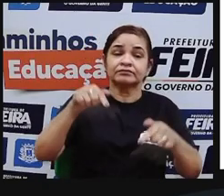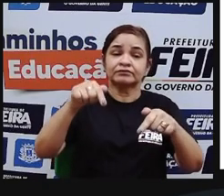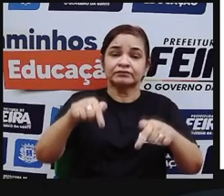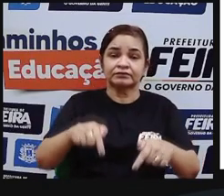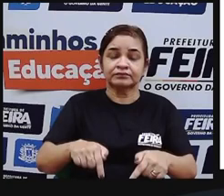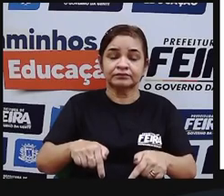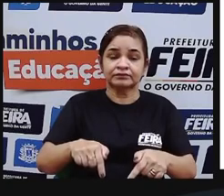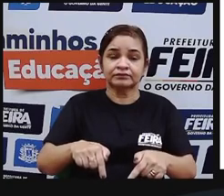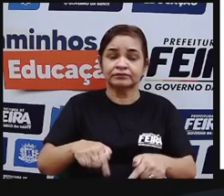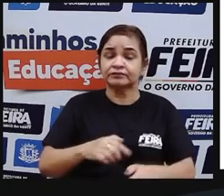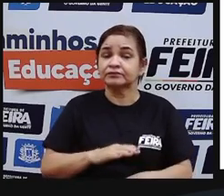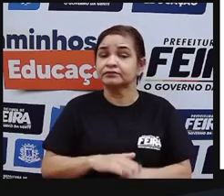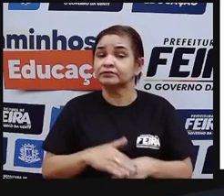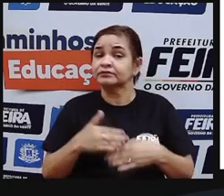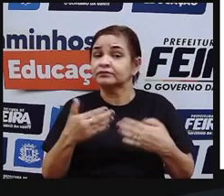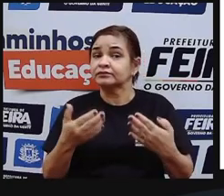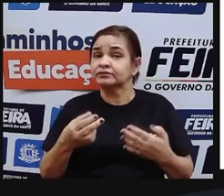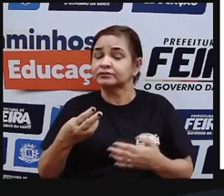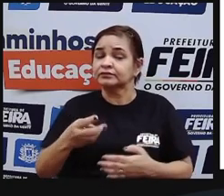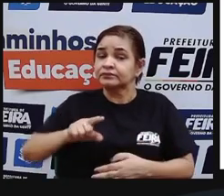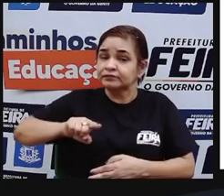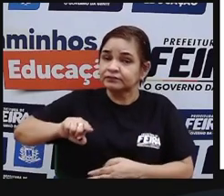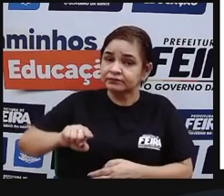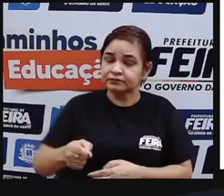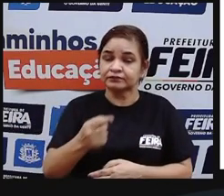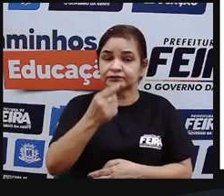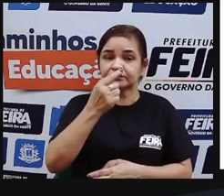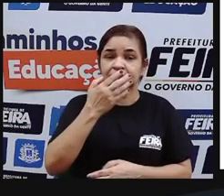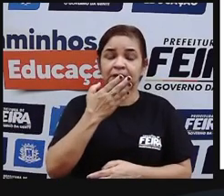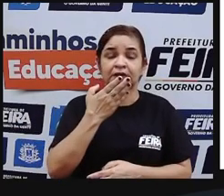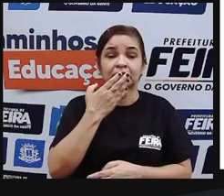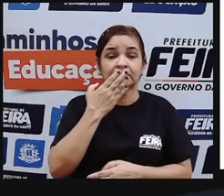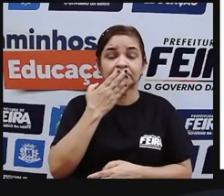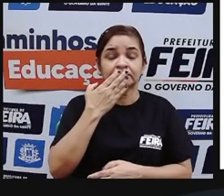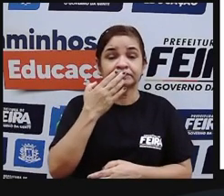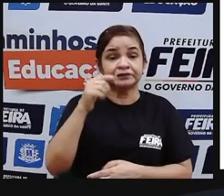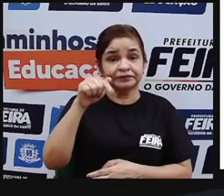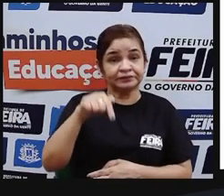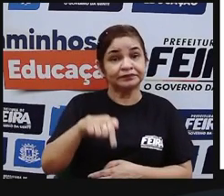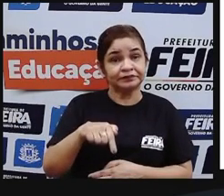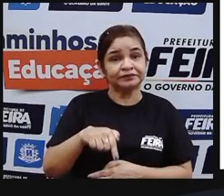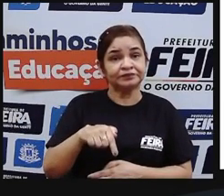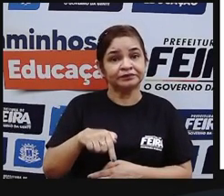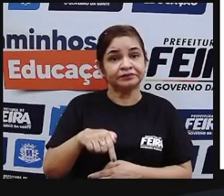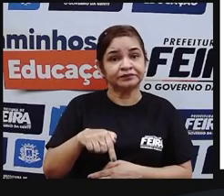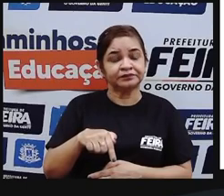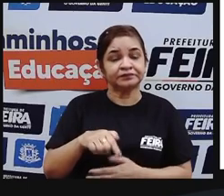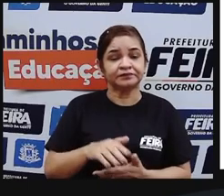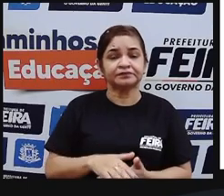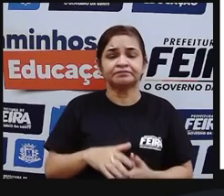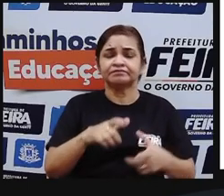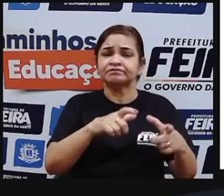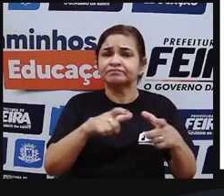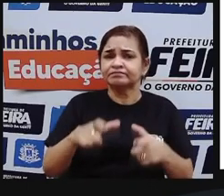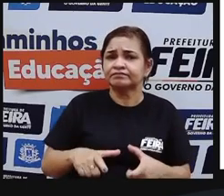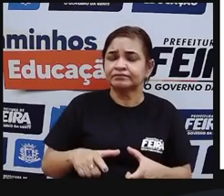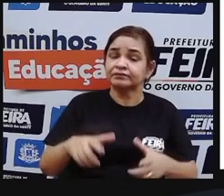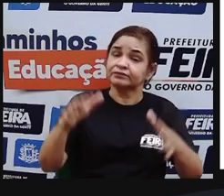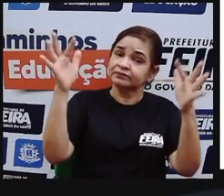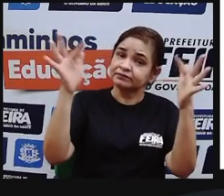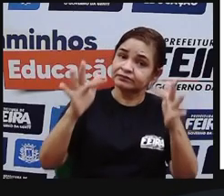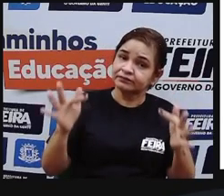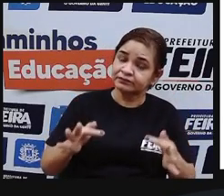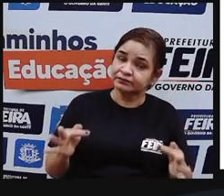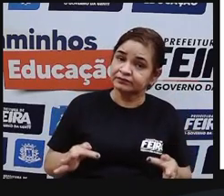pelo menos aí, ó, milhões de indígenas proprietários felizes dessa